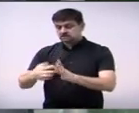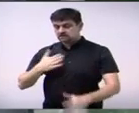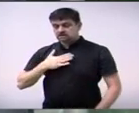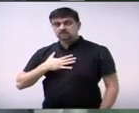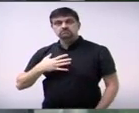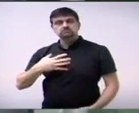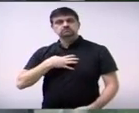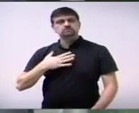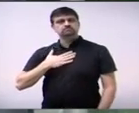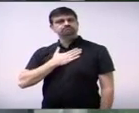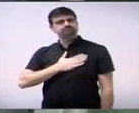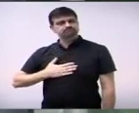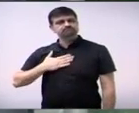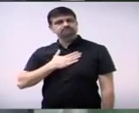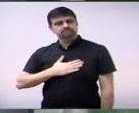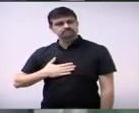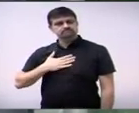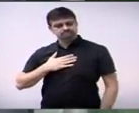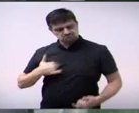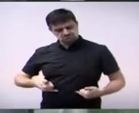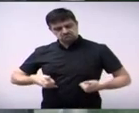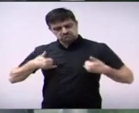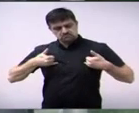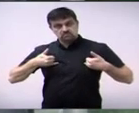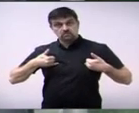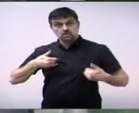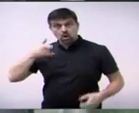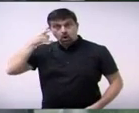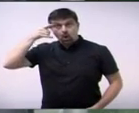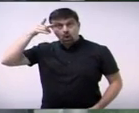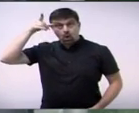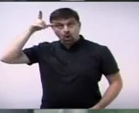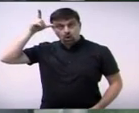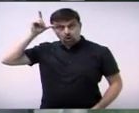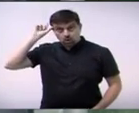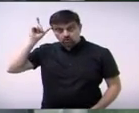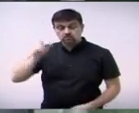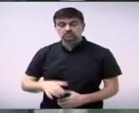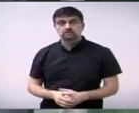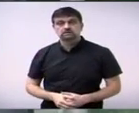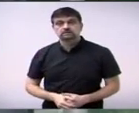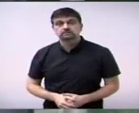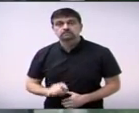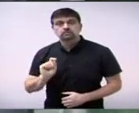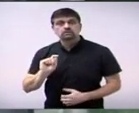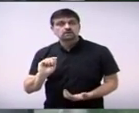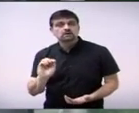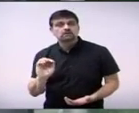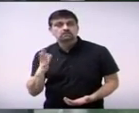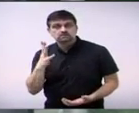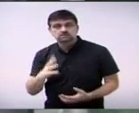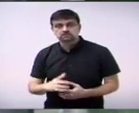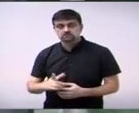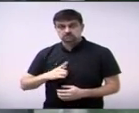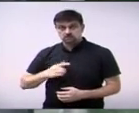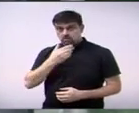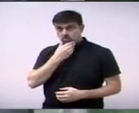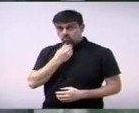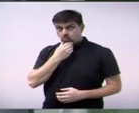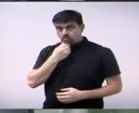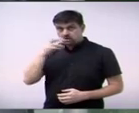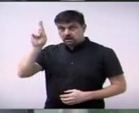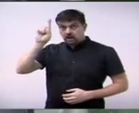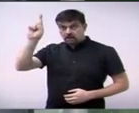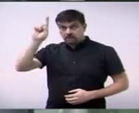ontem a defesa que o representante do governo